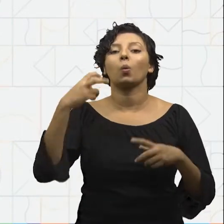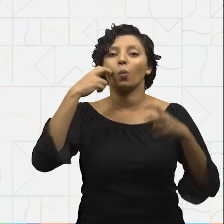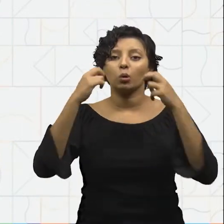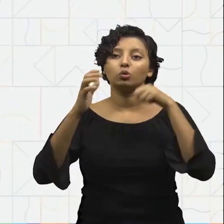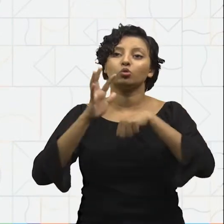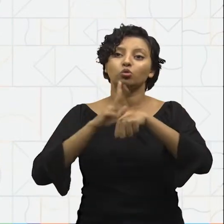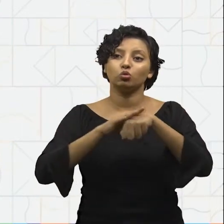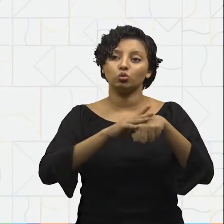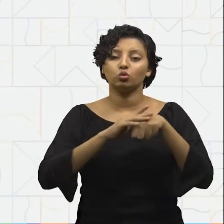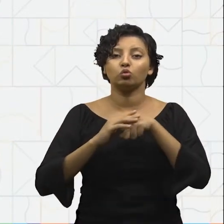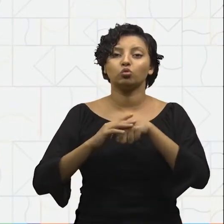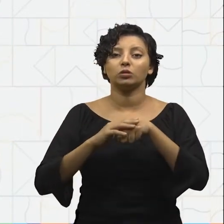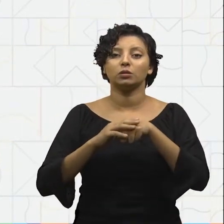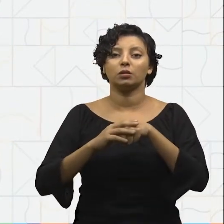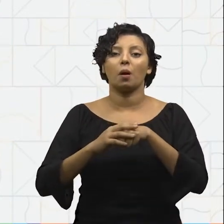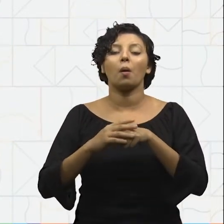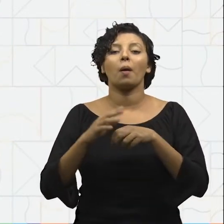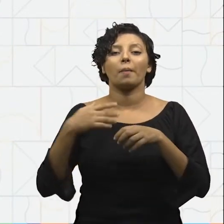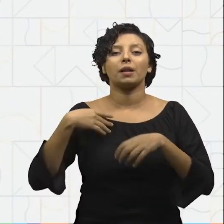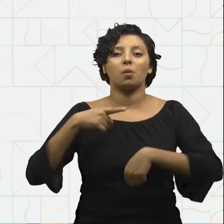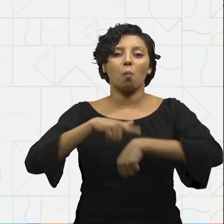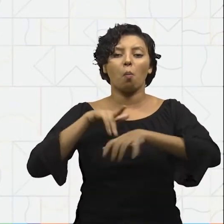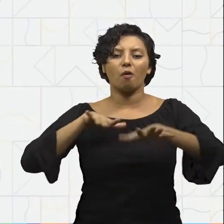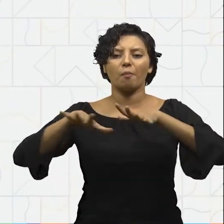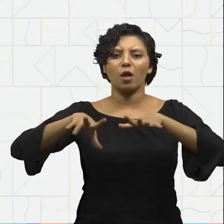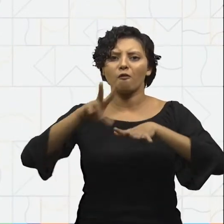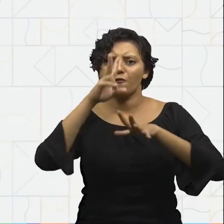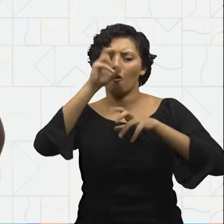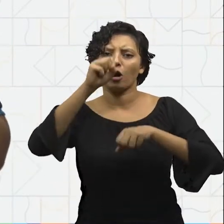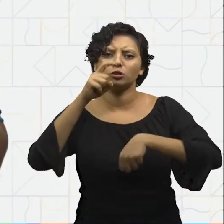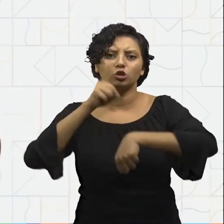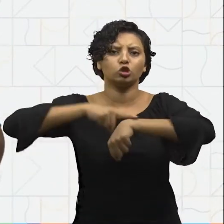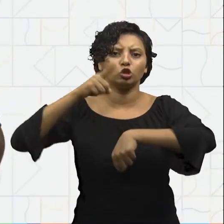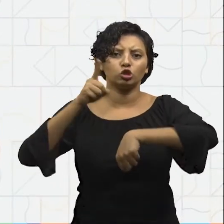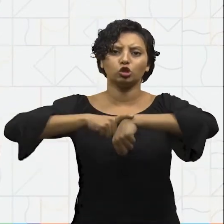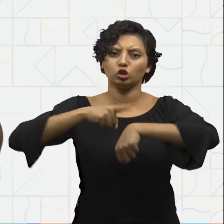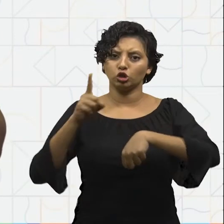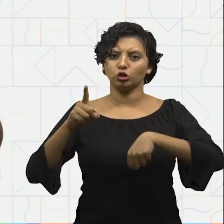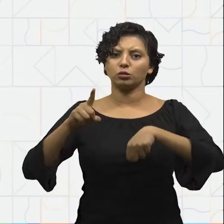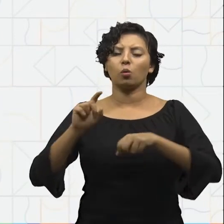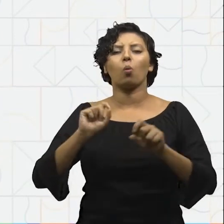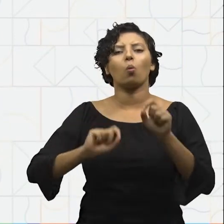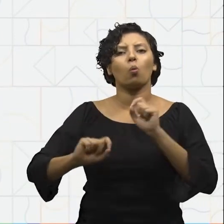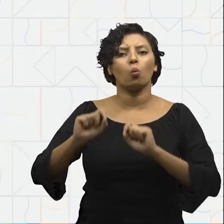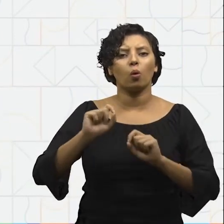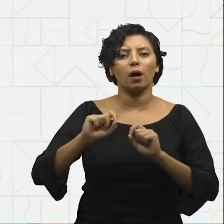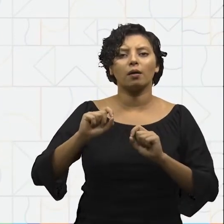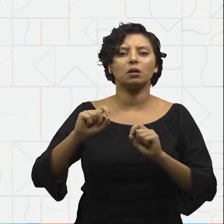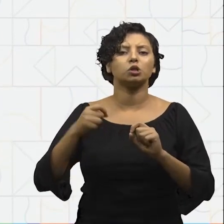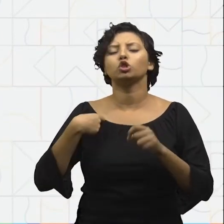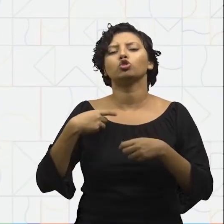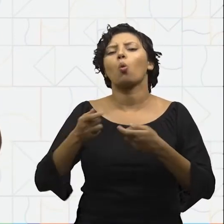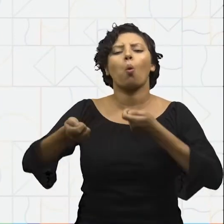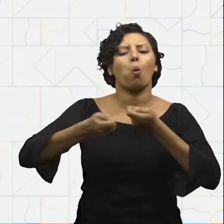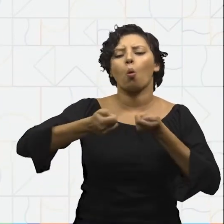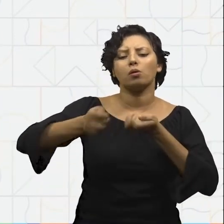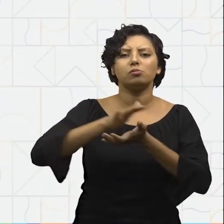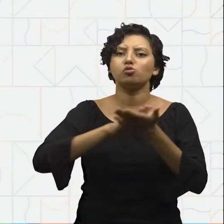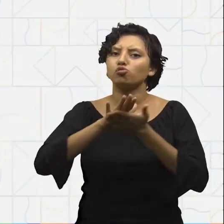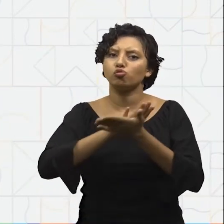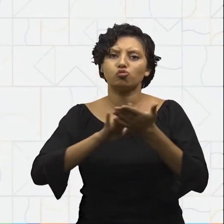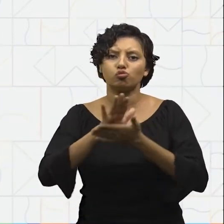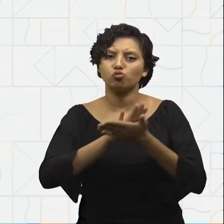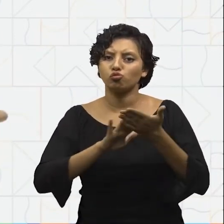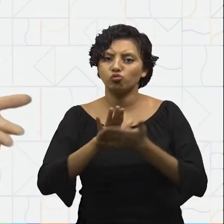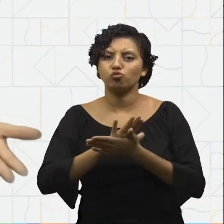espasmos musculares. Esses espasmos musculares são movimentações involuntárias de músculos, Que podem ter